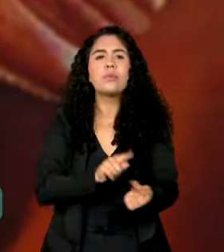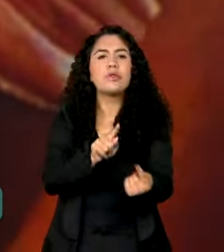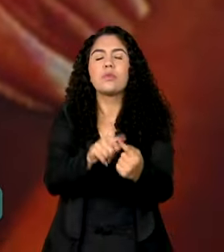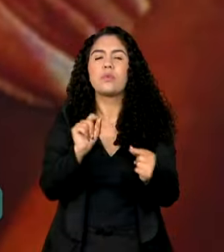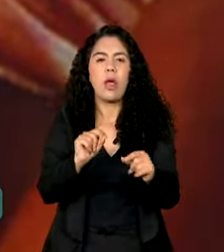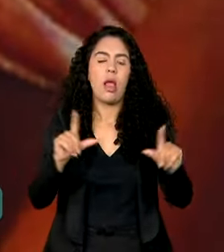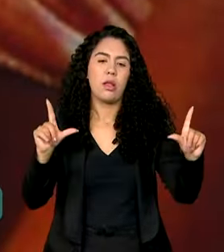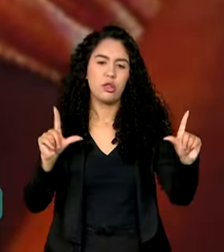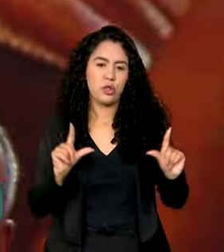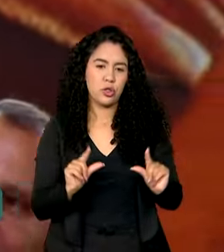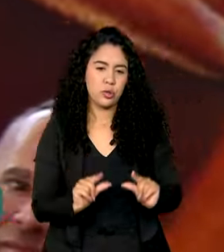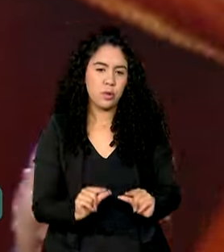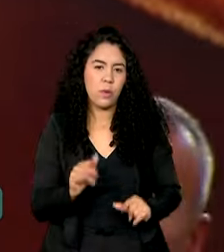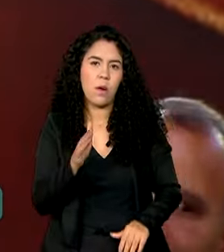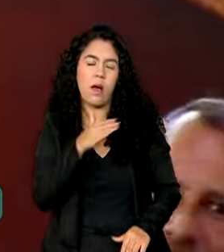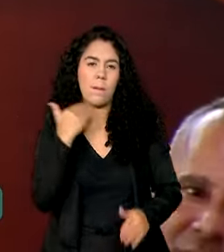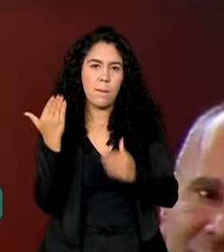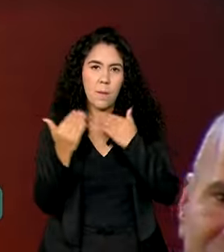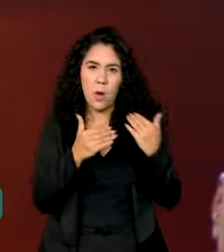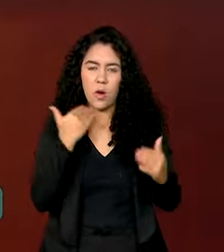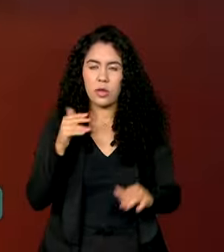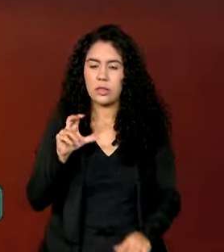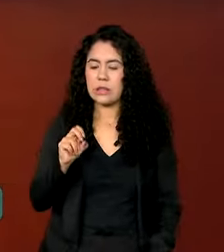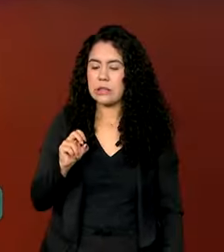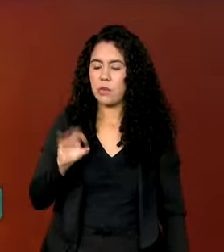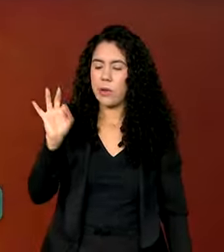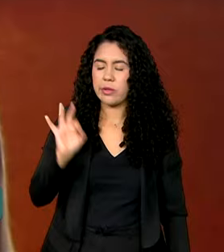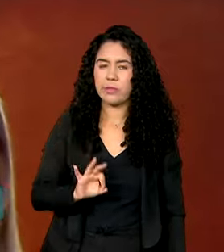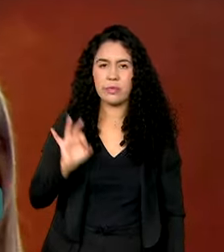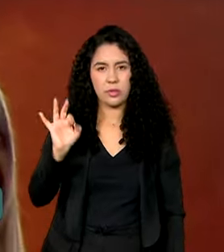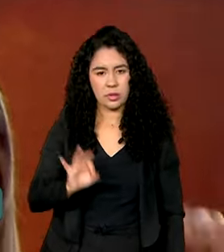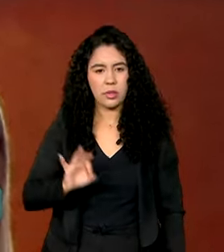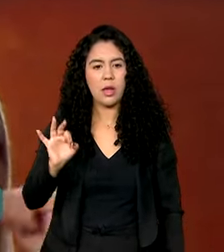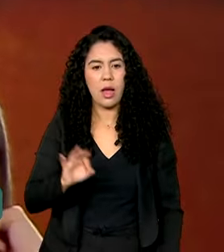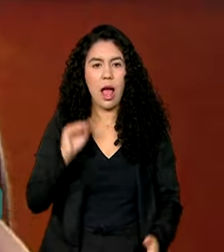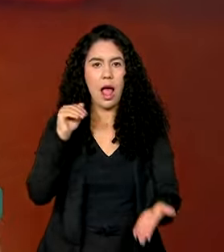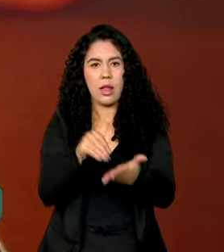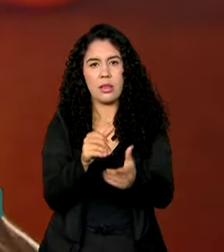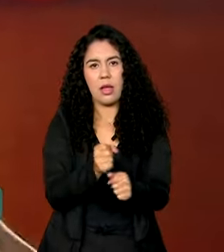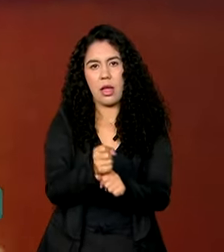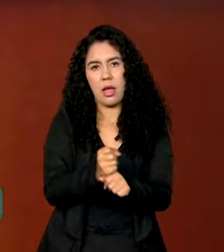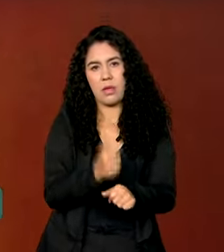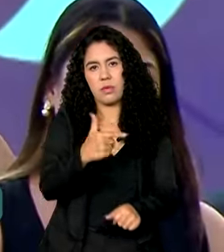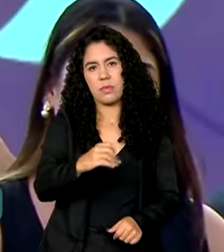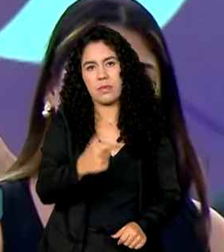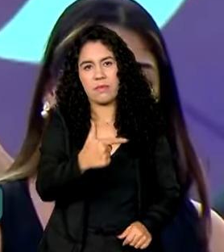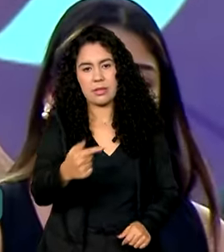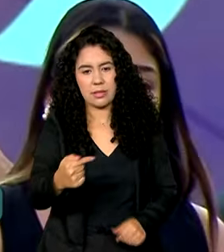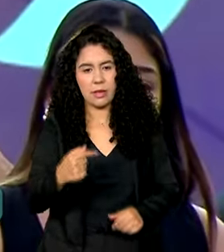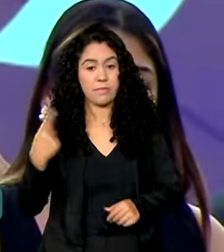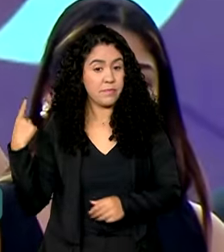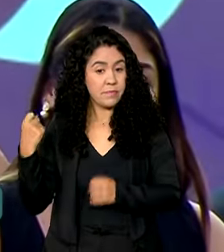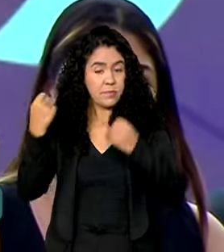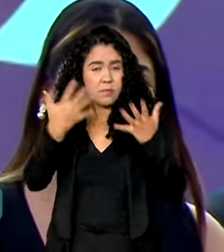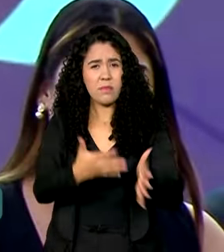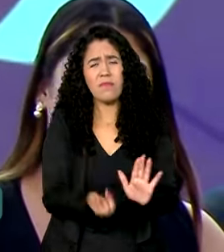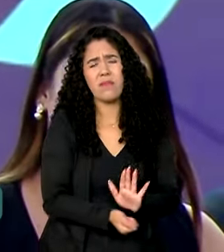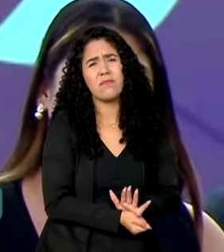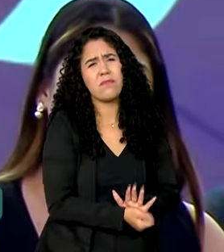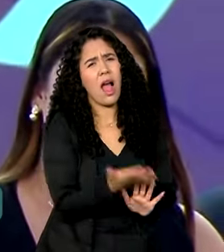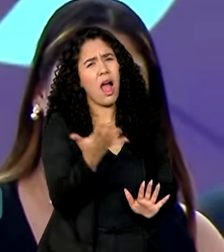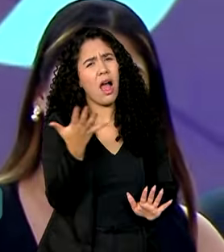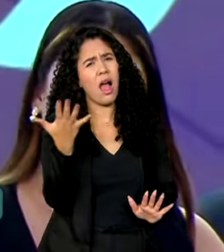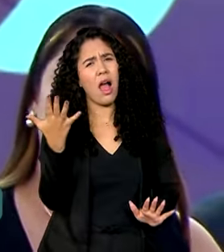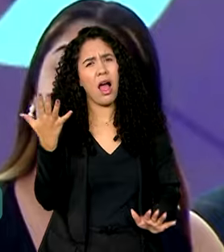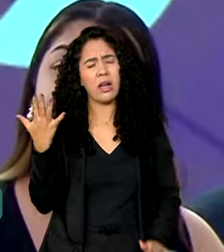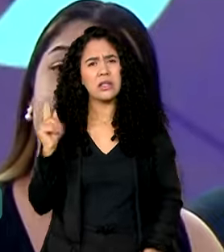diminuir as mortes em 50% também até 2027. Muitas vezes a gente não